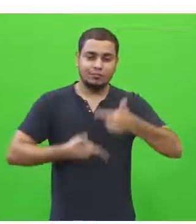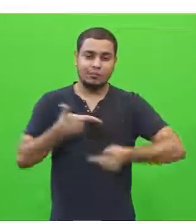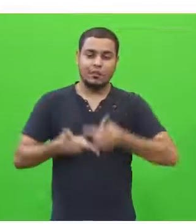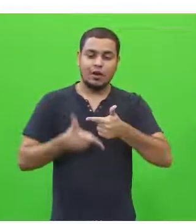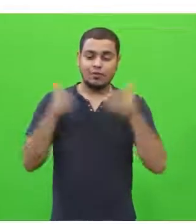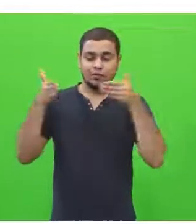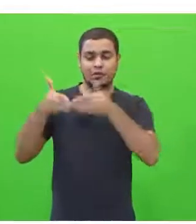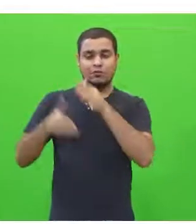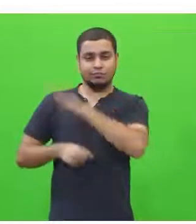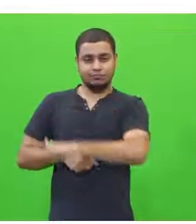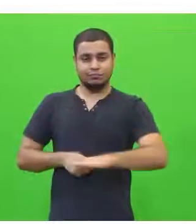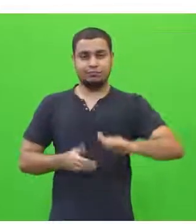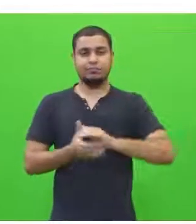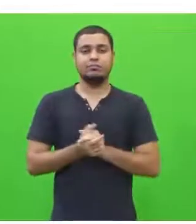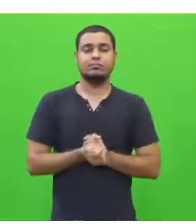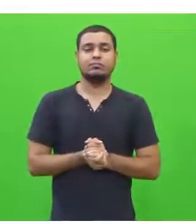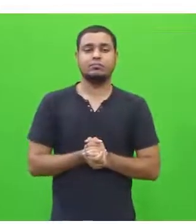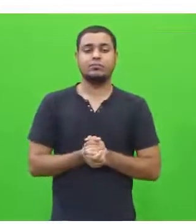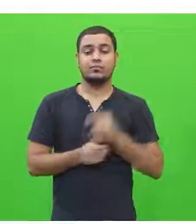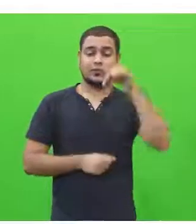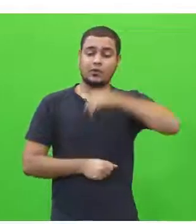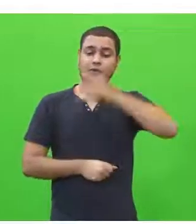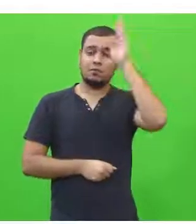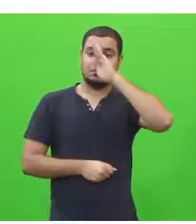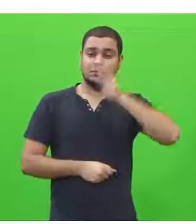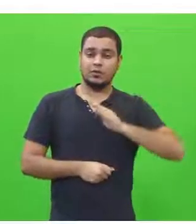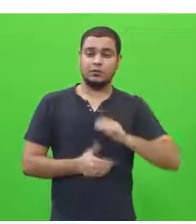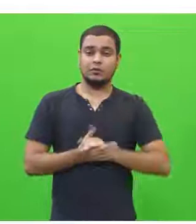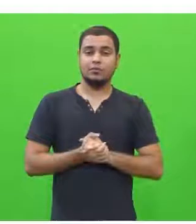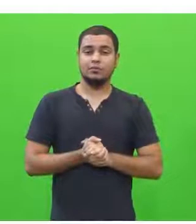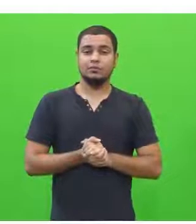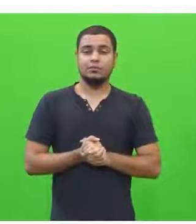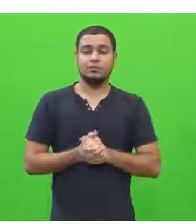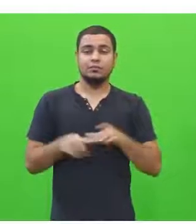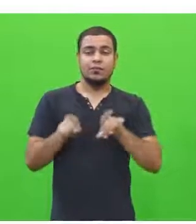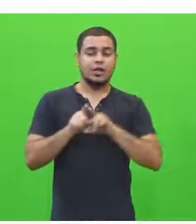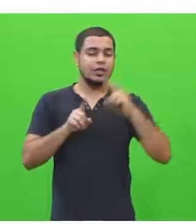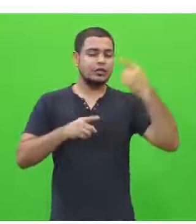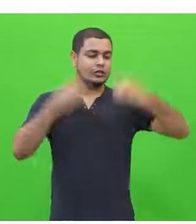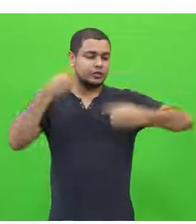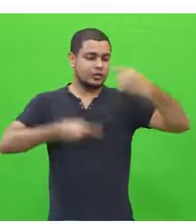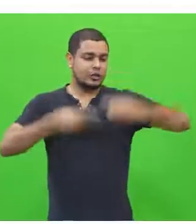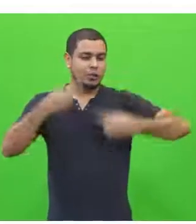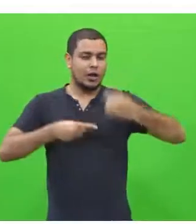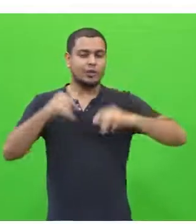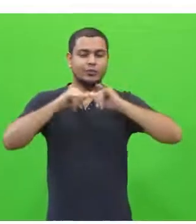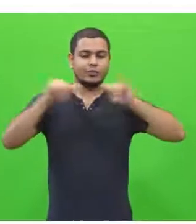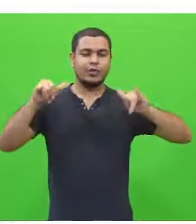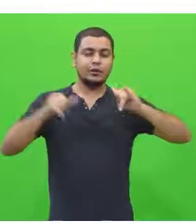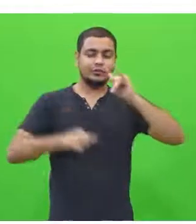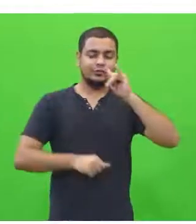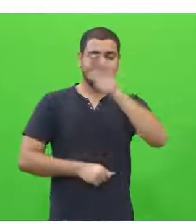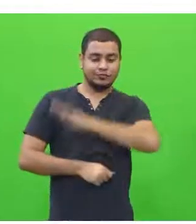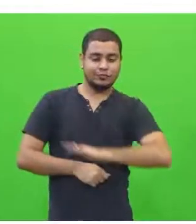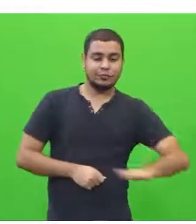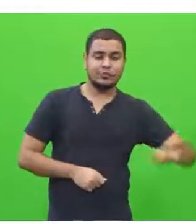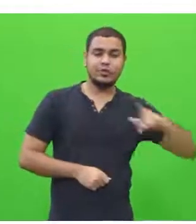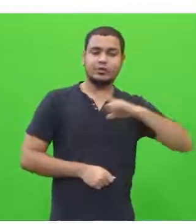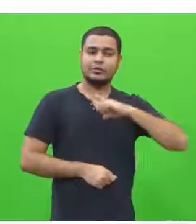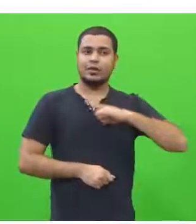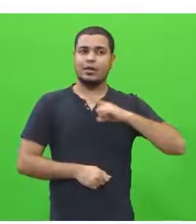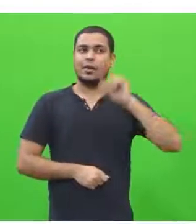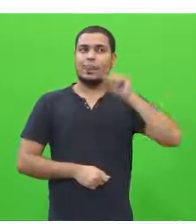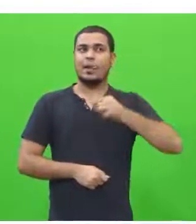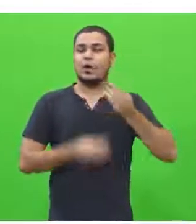às crianças. No Brasil, o debate sobre a publicidade infantil representa uma questão que